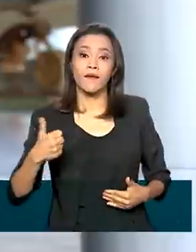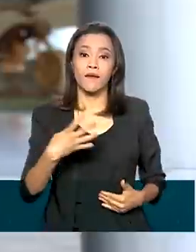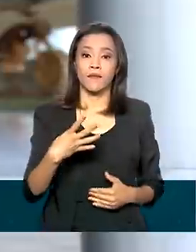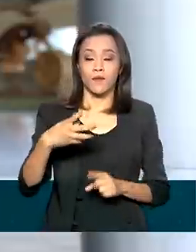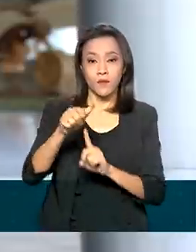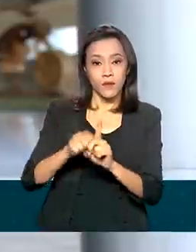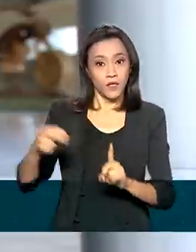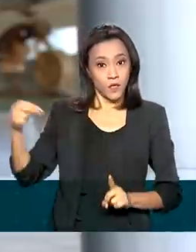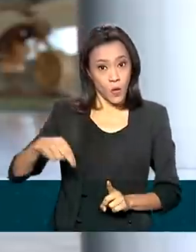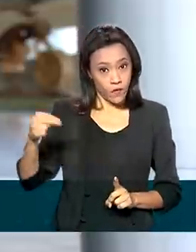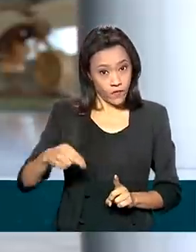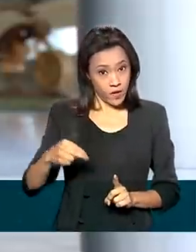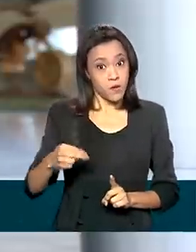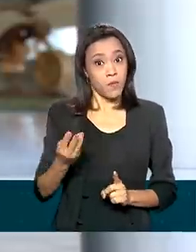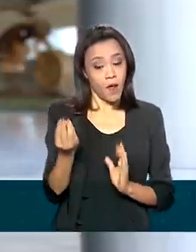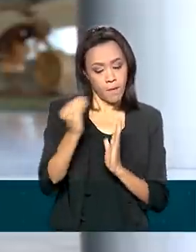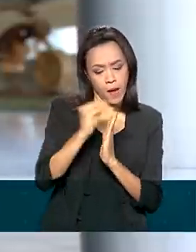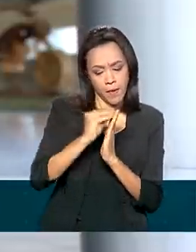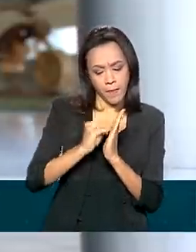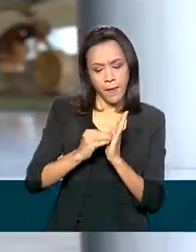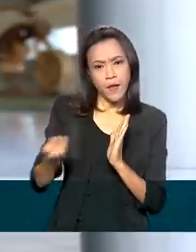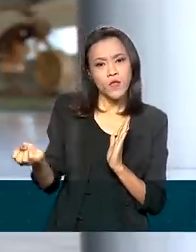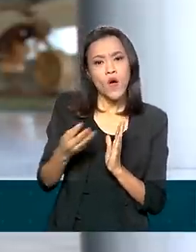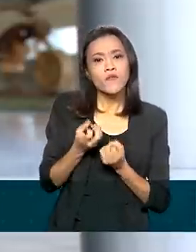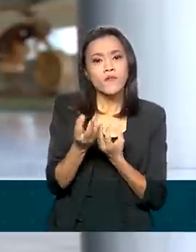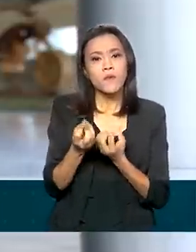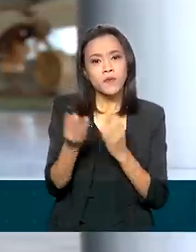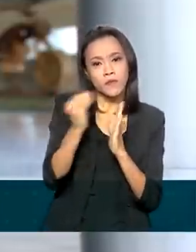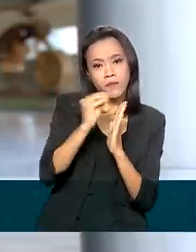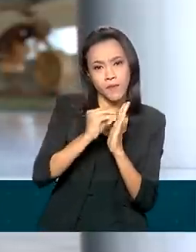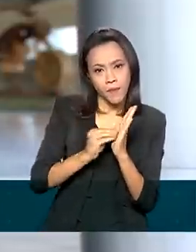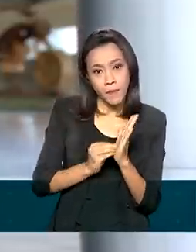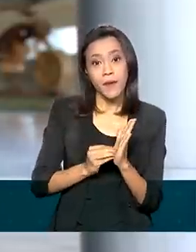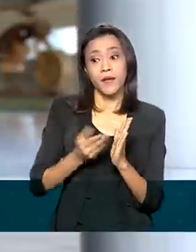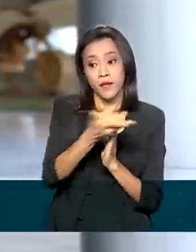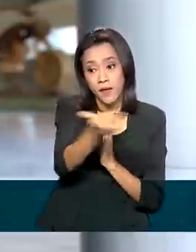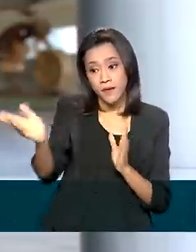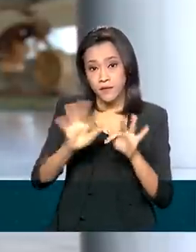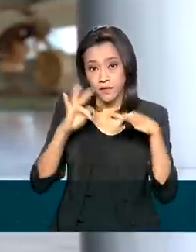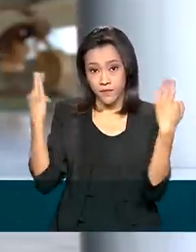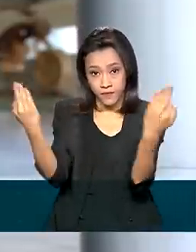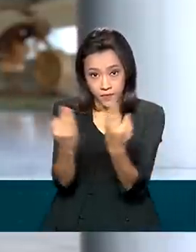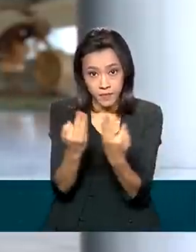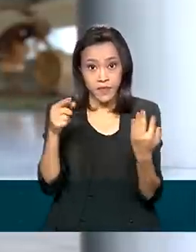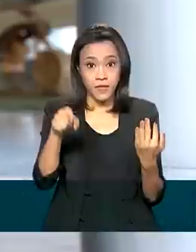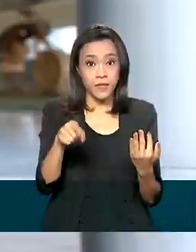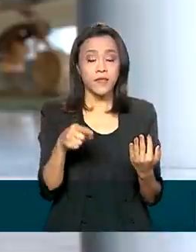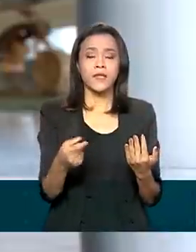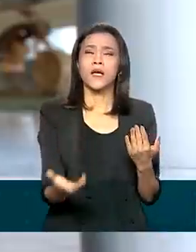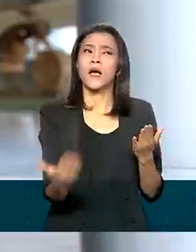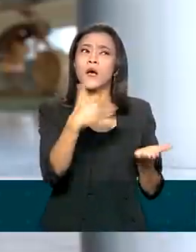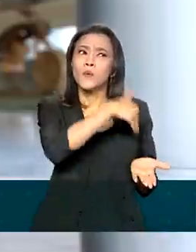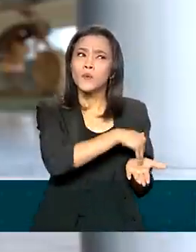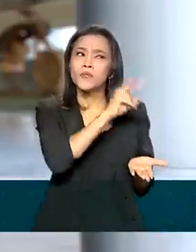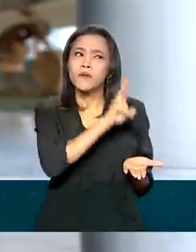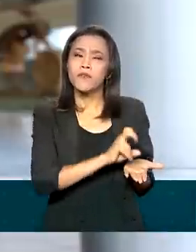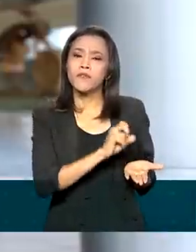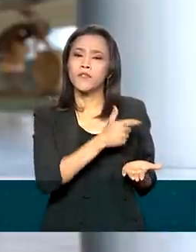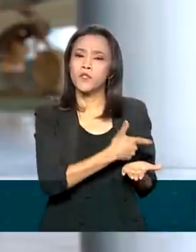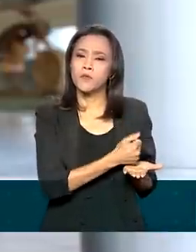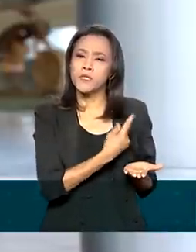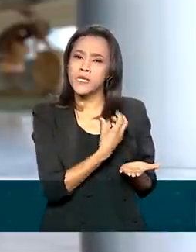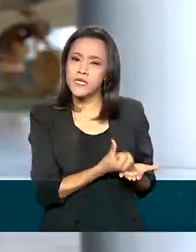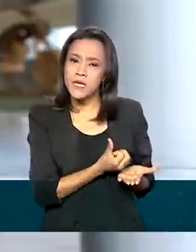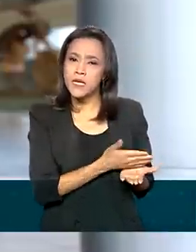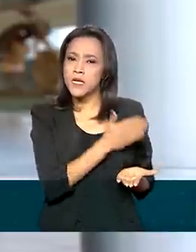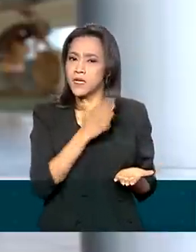atualizar os dados. Esse procedimento deve ser feito pelas famílias com o cadastro revisado pela última vez em 2016 ou